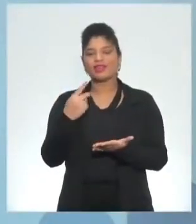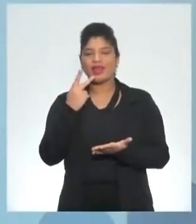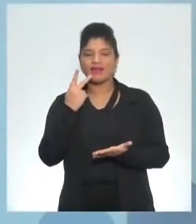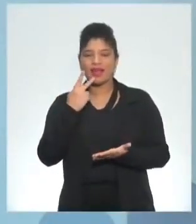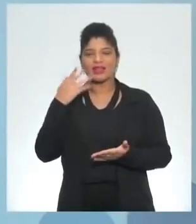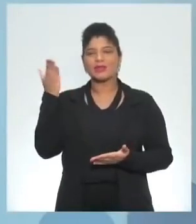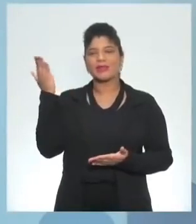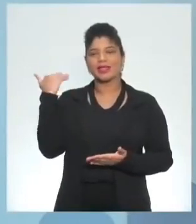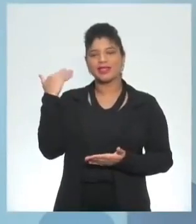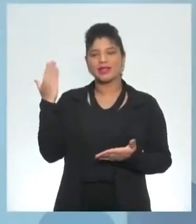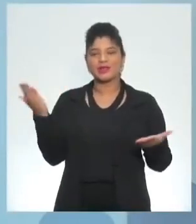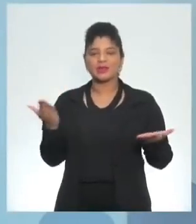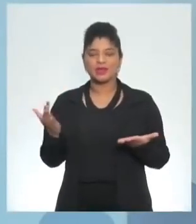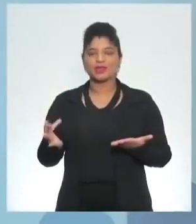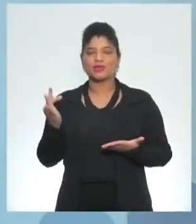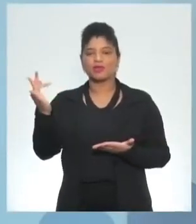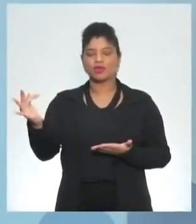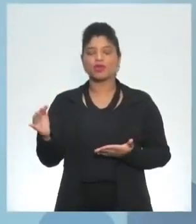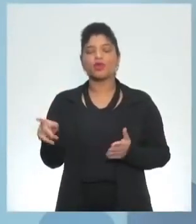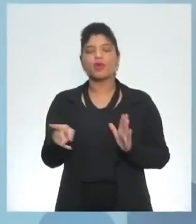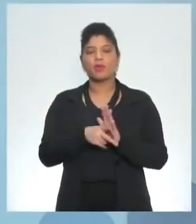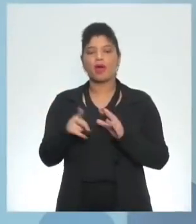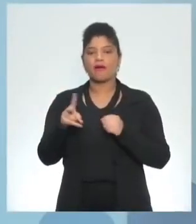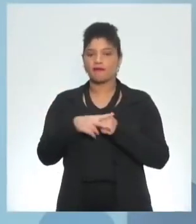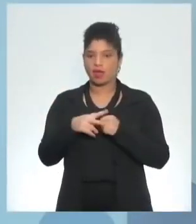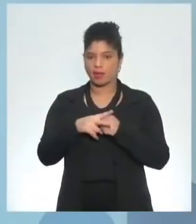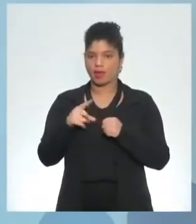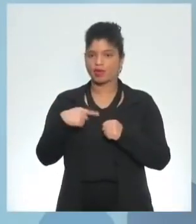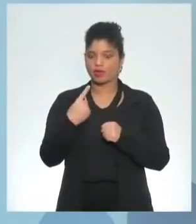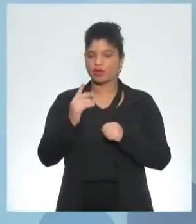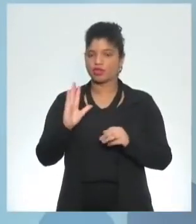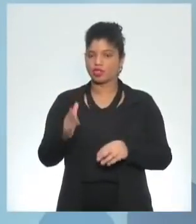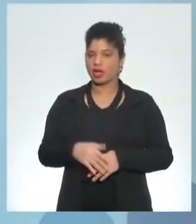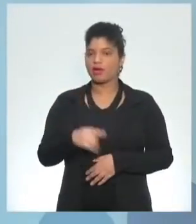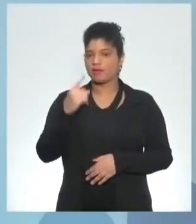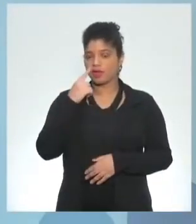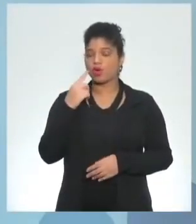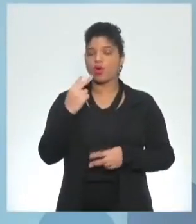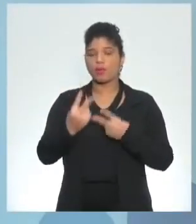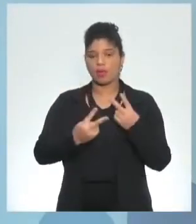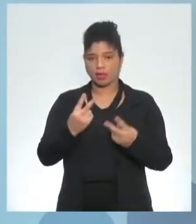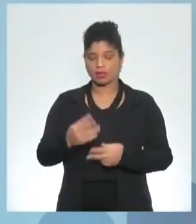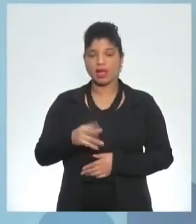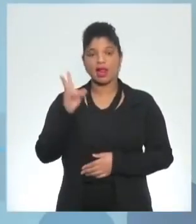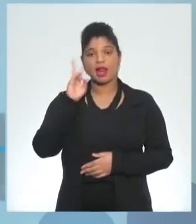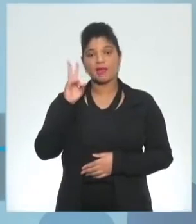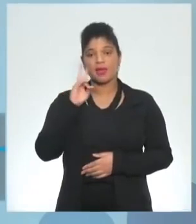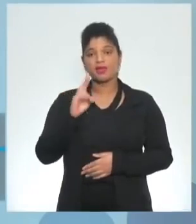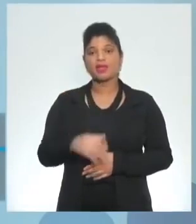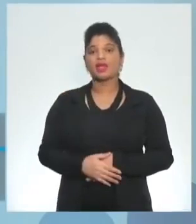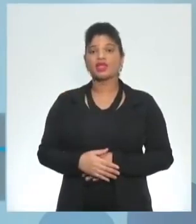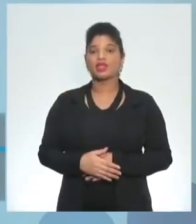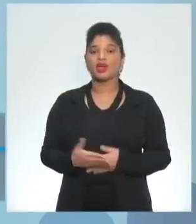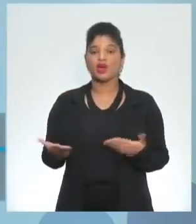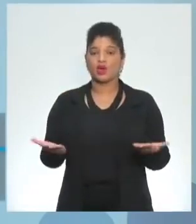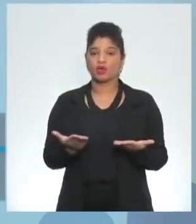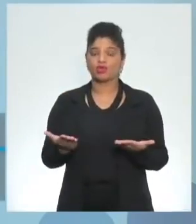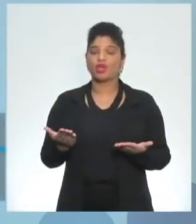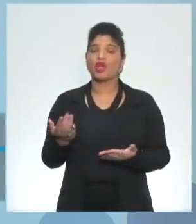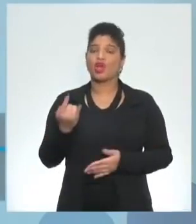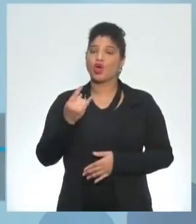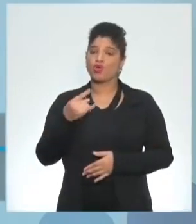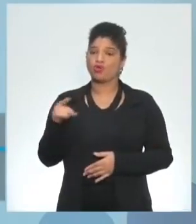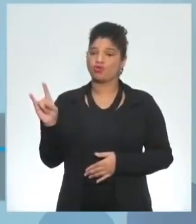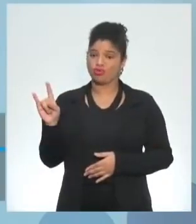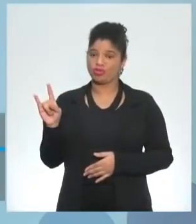pouquinho sobre esses tempos verbais todos que trabalhamos durante o bimestre né lembrando que a nossa aula é a última